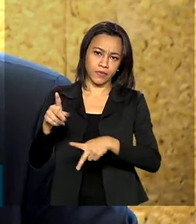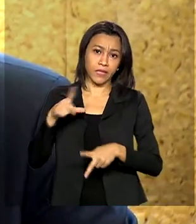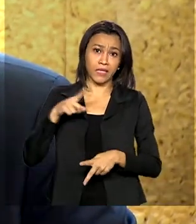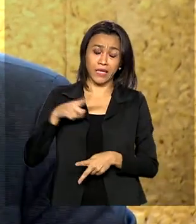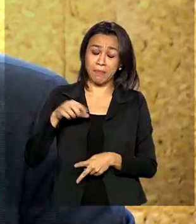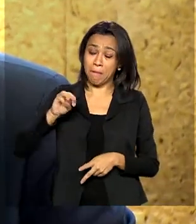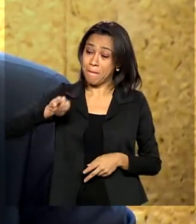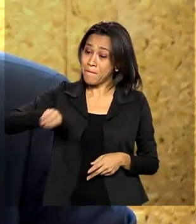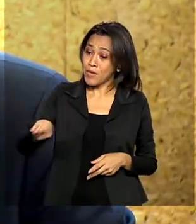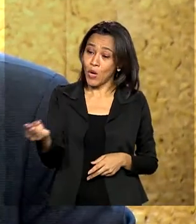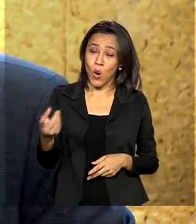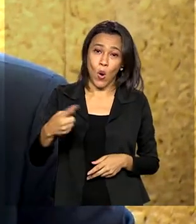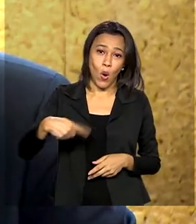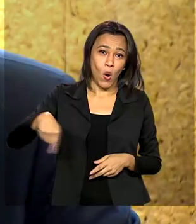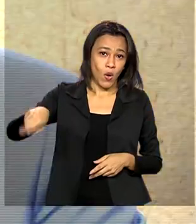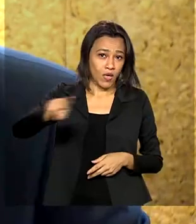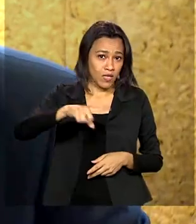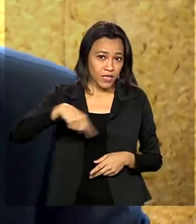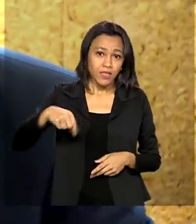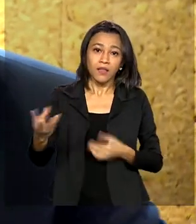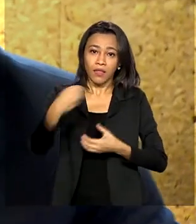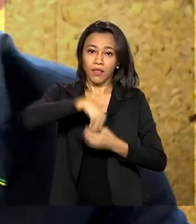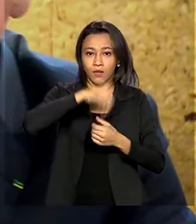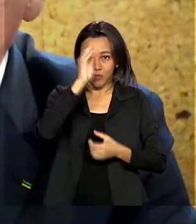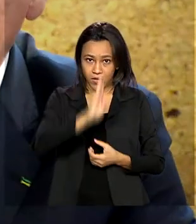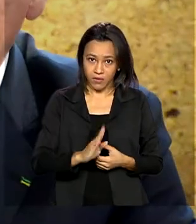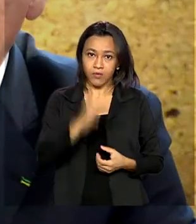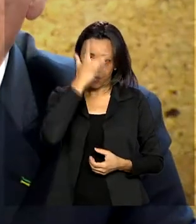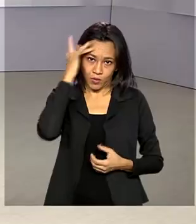milhões de seus dentro do nosso país.